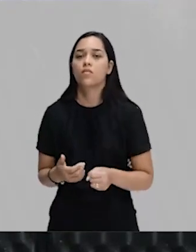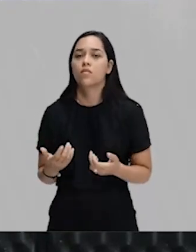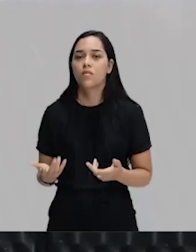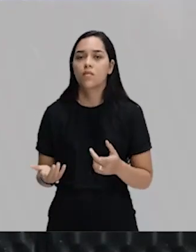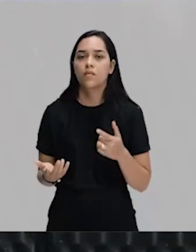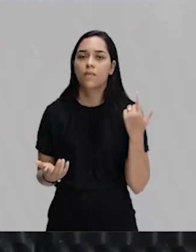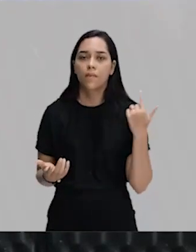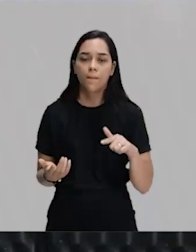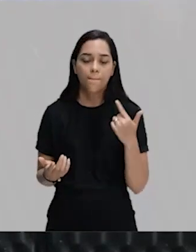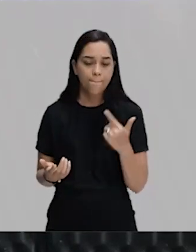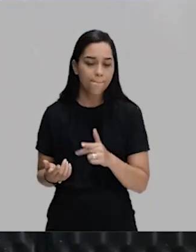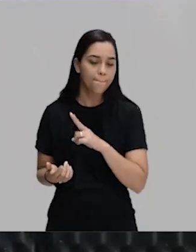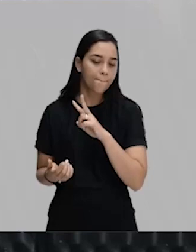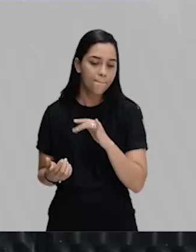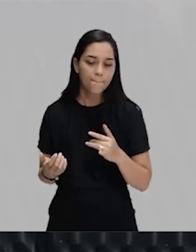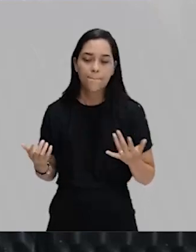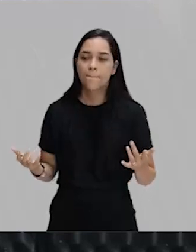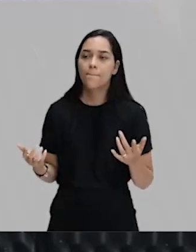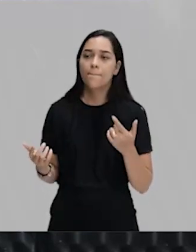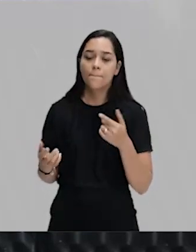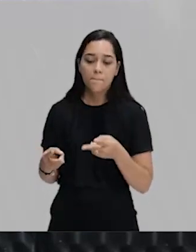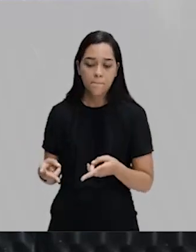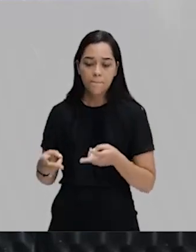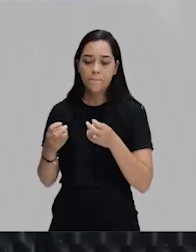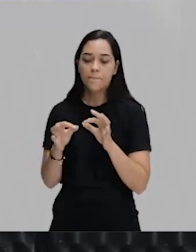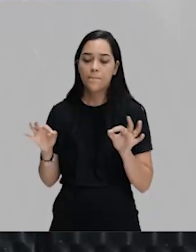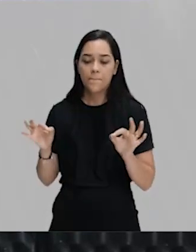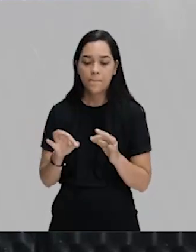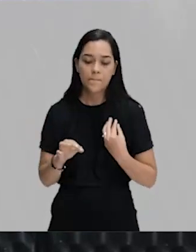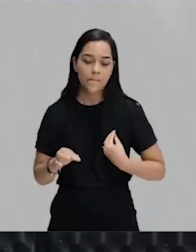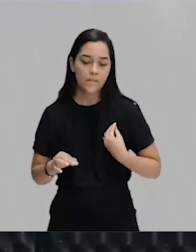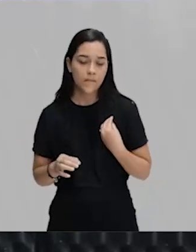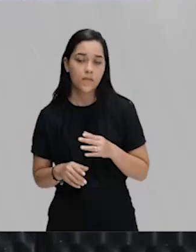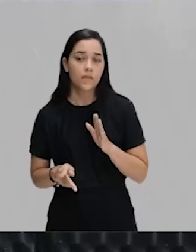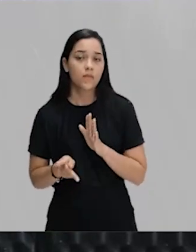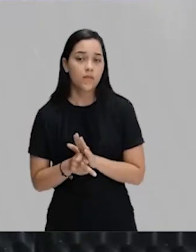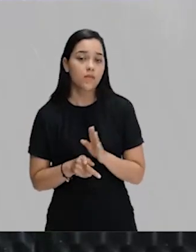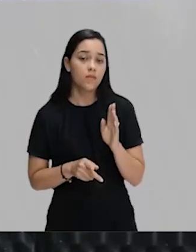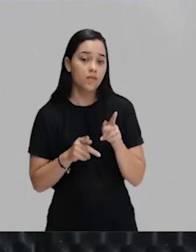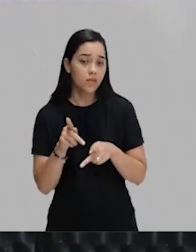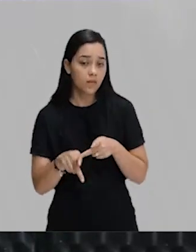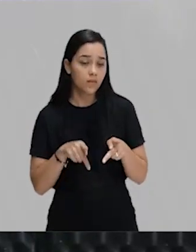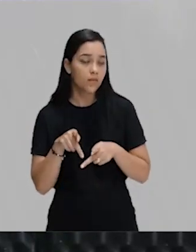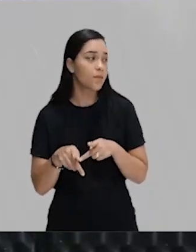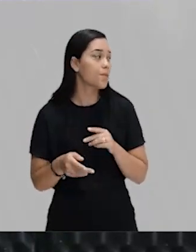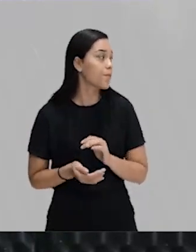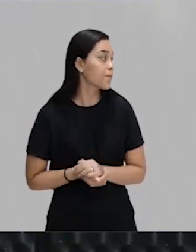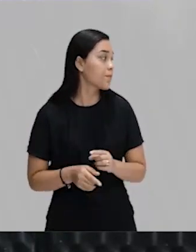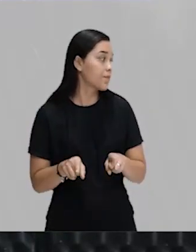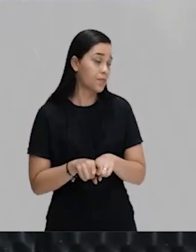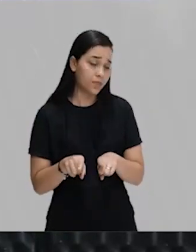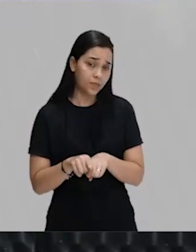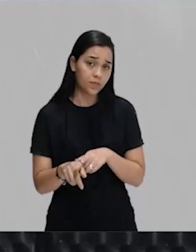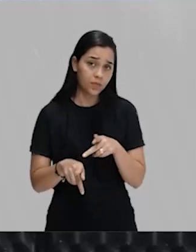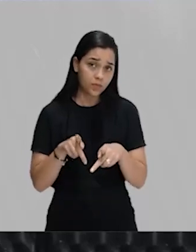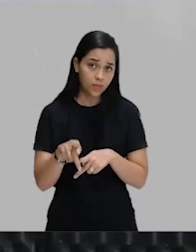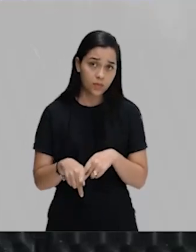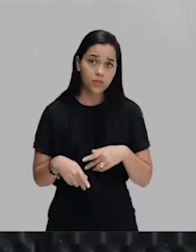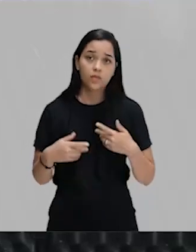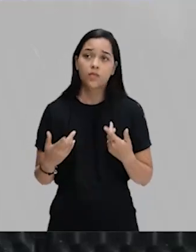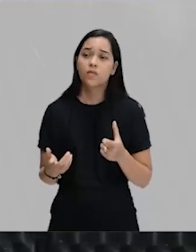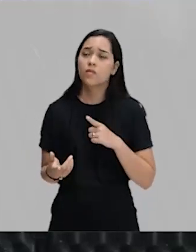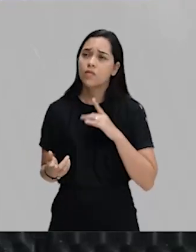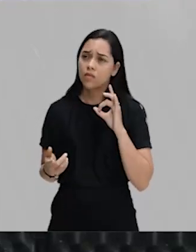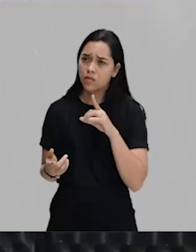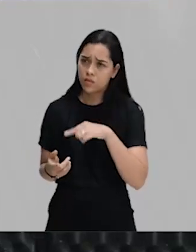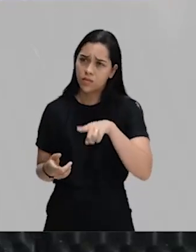não vai notar a presença dos setores populares. A população dormiu,